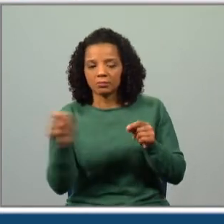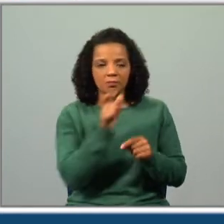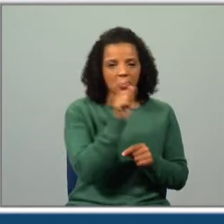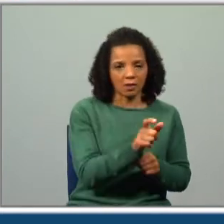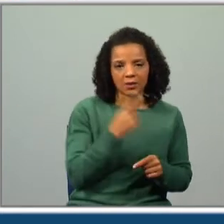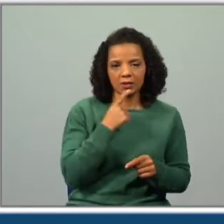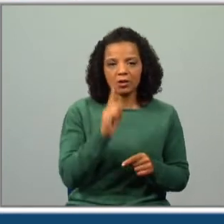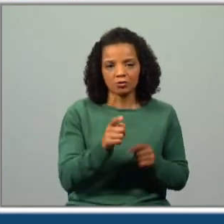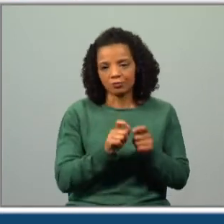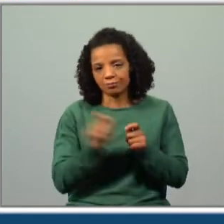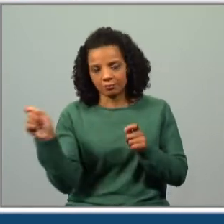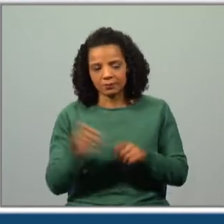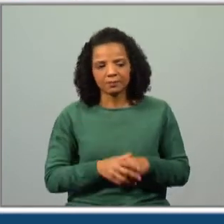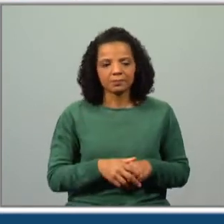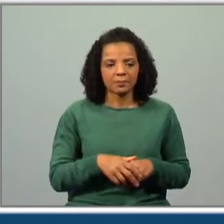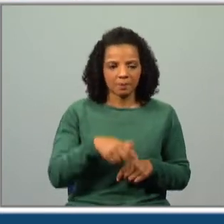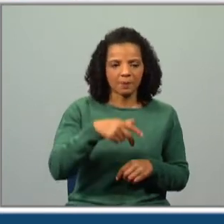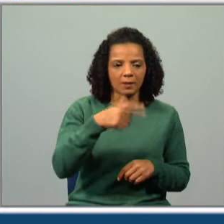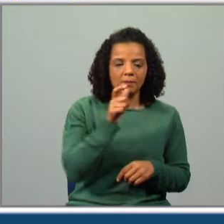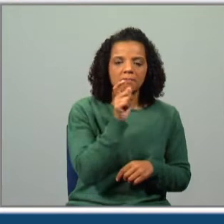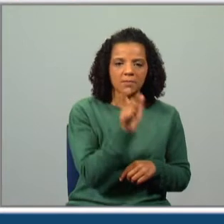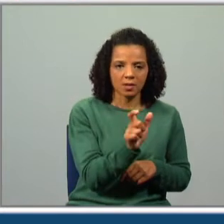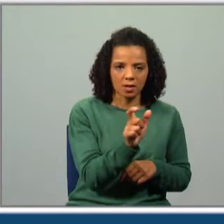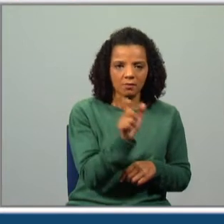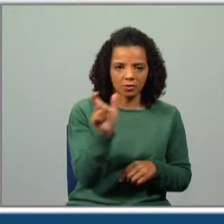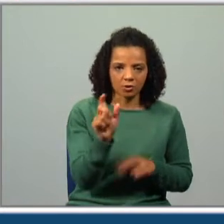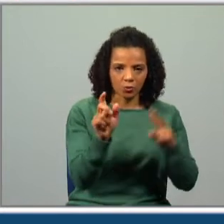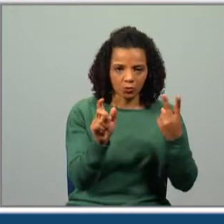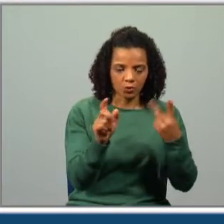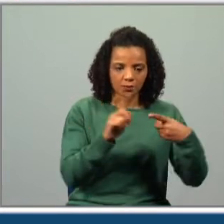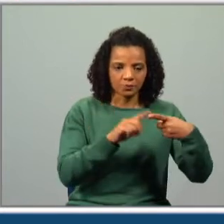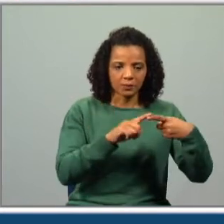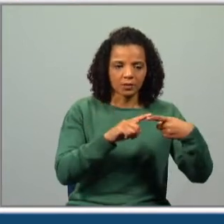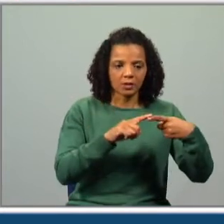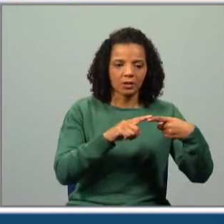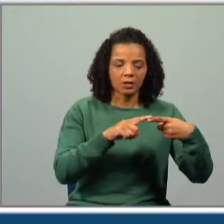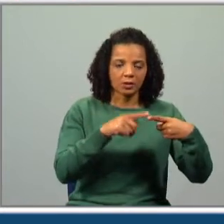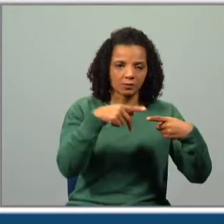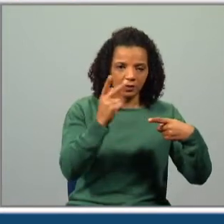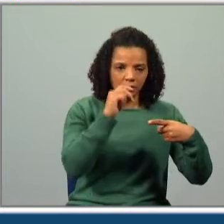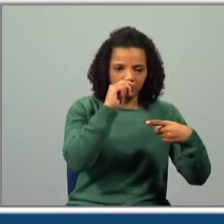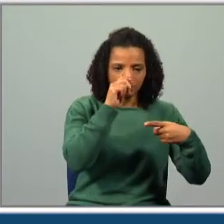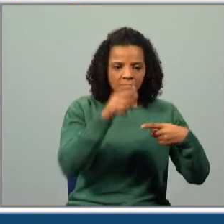E temos. Televisão guinchada. Guinchada é a palavra sublinhada.